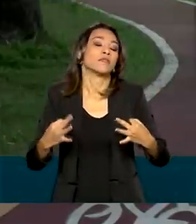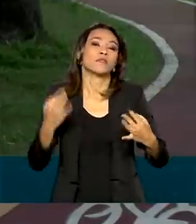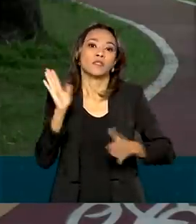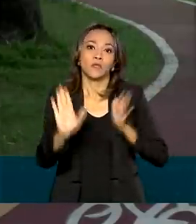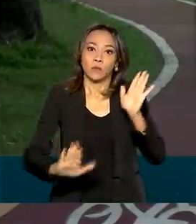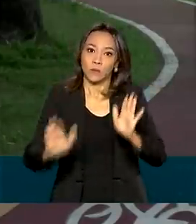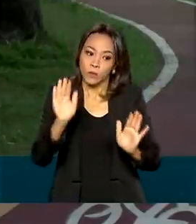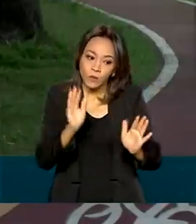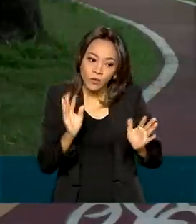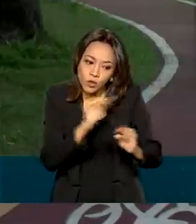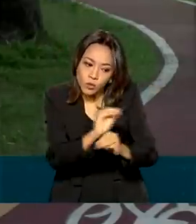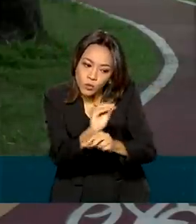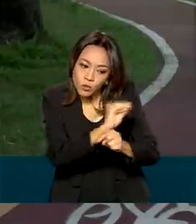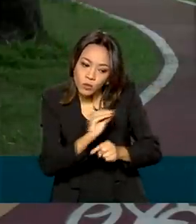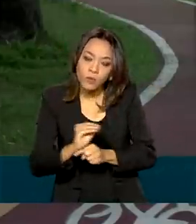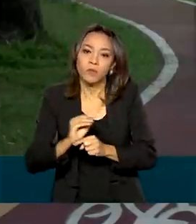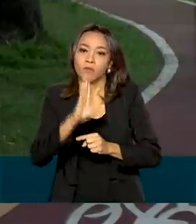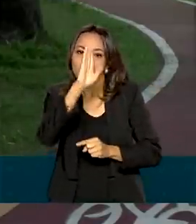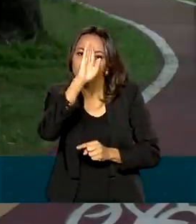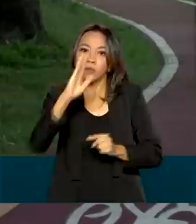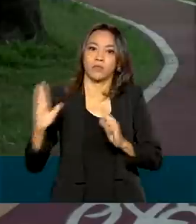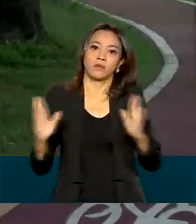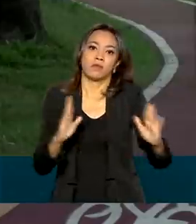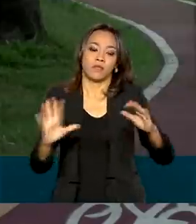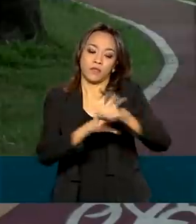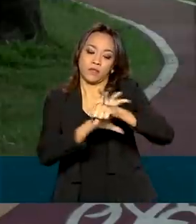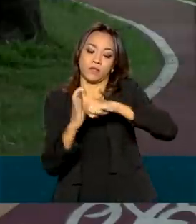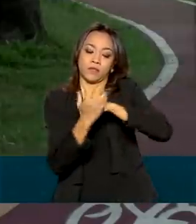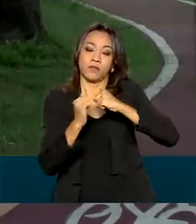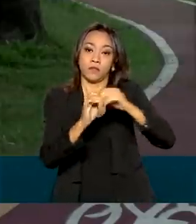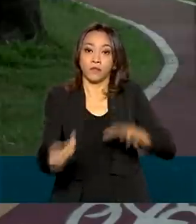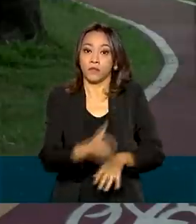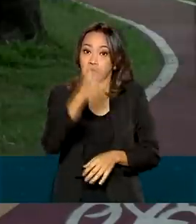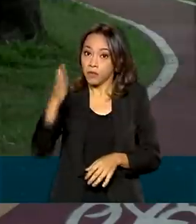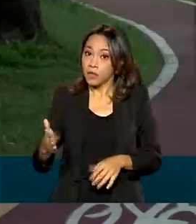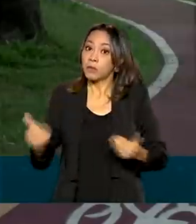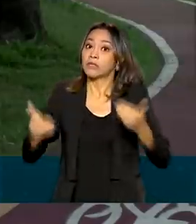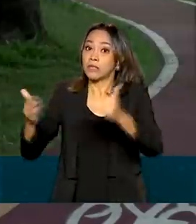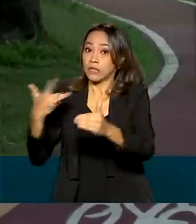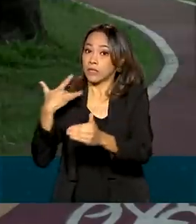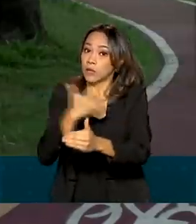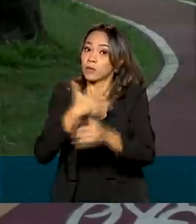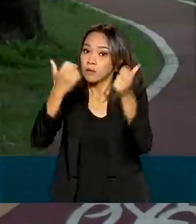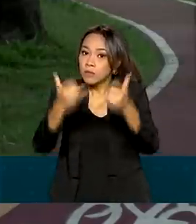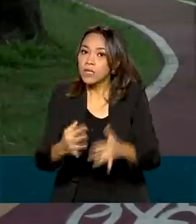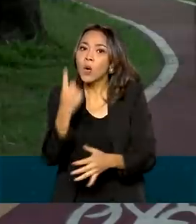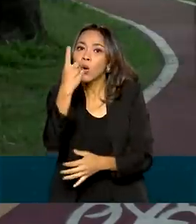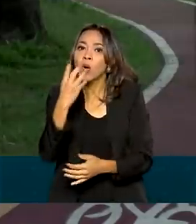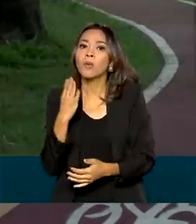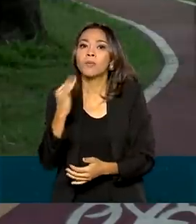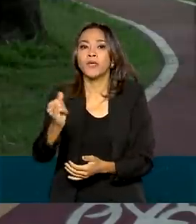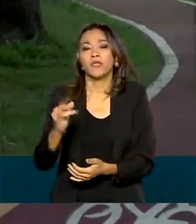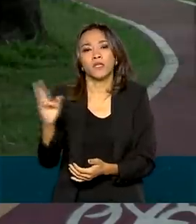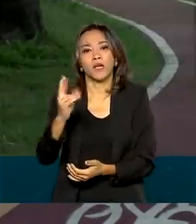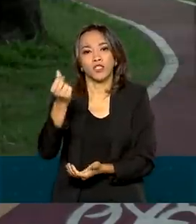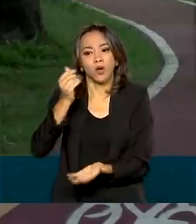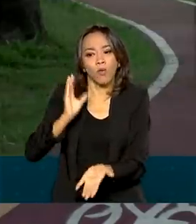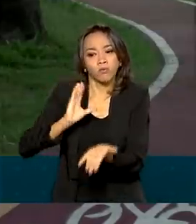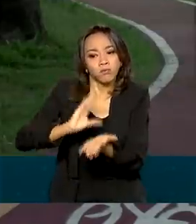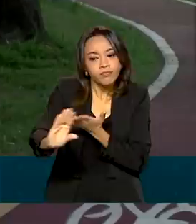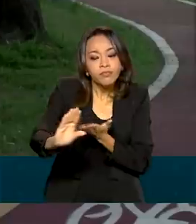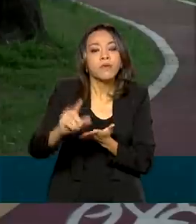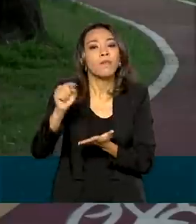nesse momento de pandemia. Segundo o Ministério da Saúde, mais de R 1 bilhão foram investidos em ações de